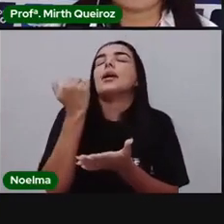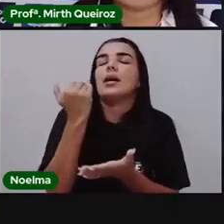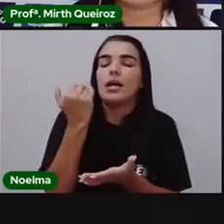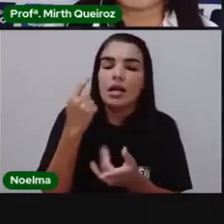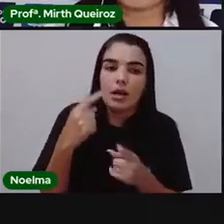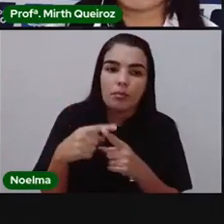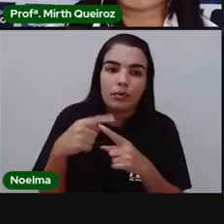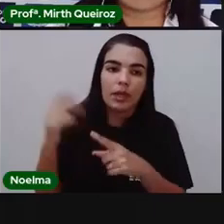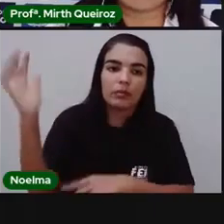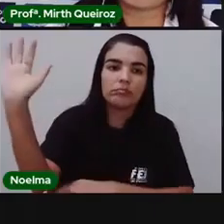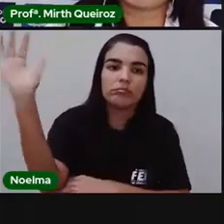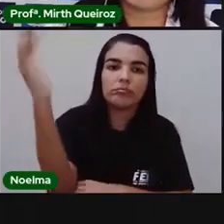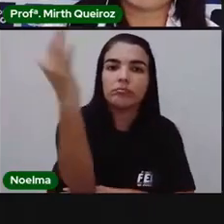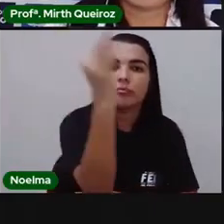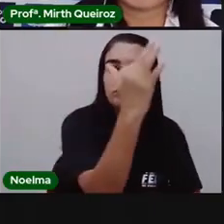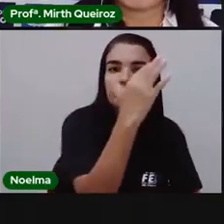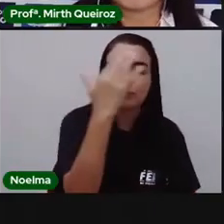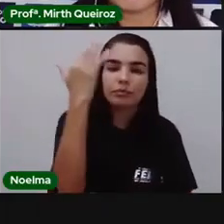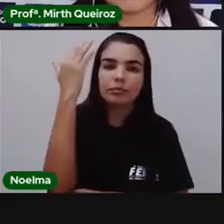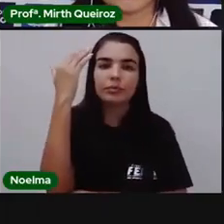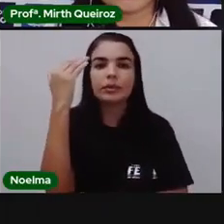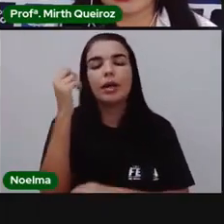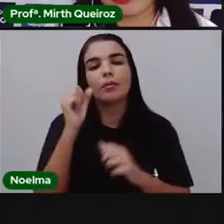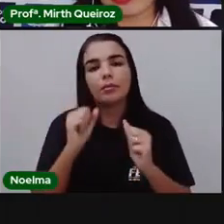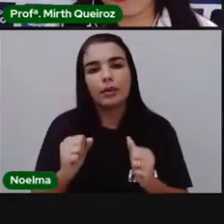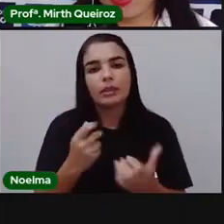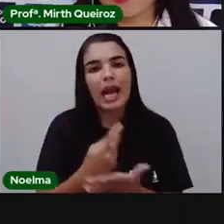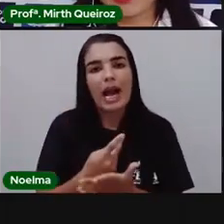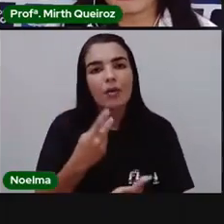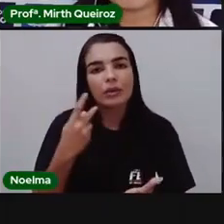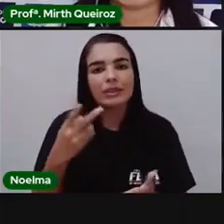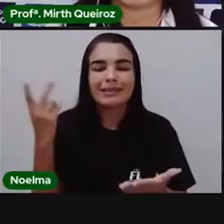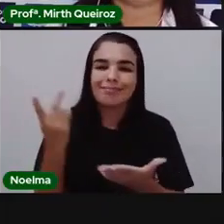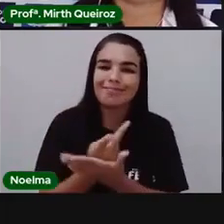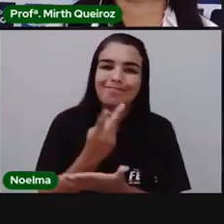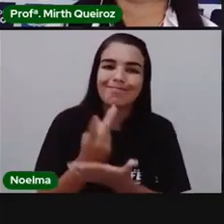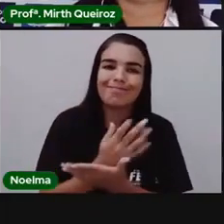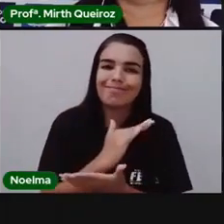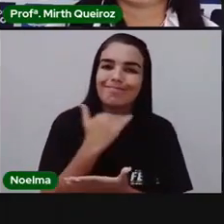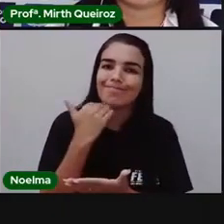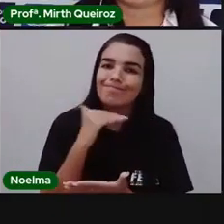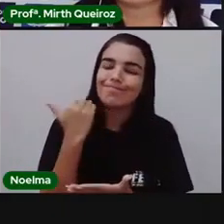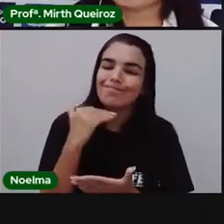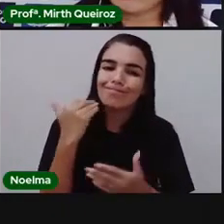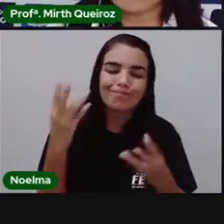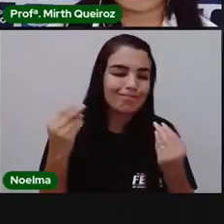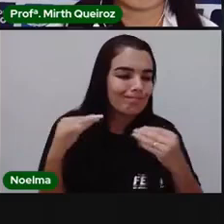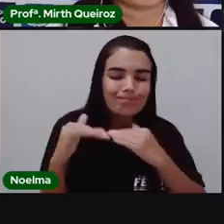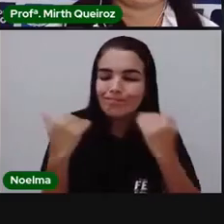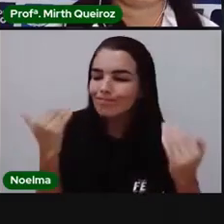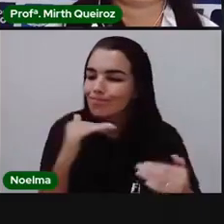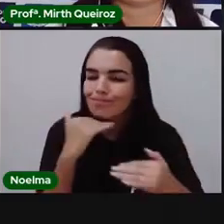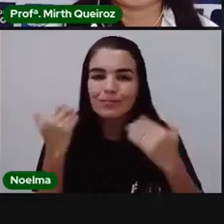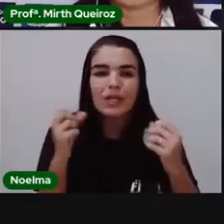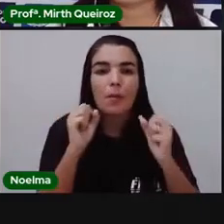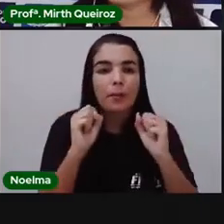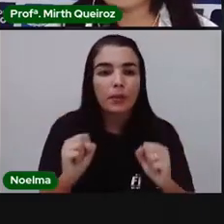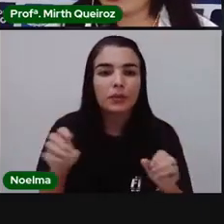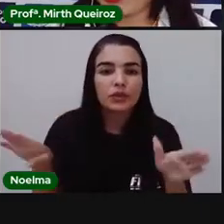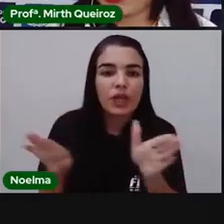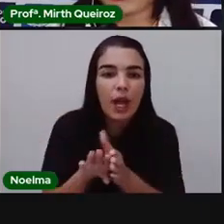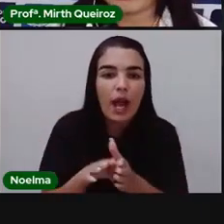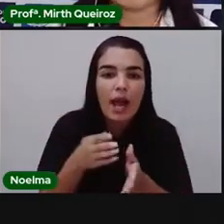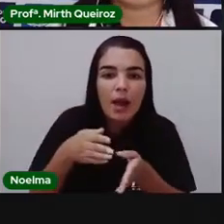plantações que podem trazer danos ao ambiente, né? Pode chegar aos rios, matar